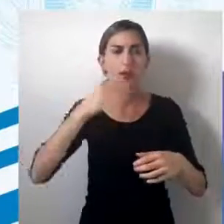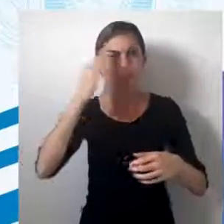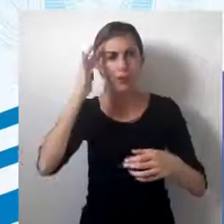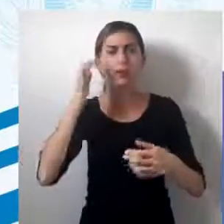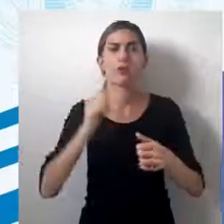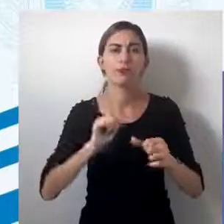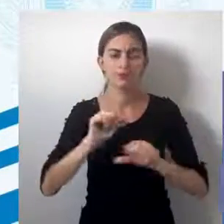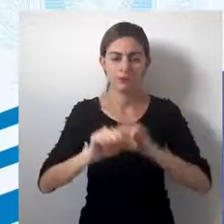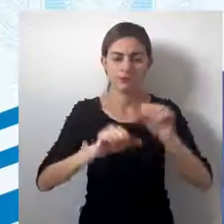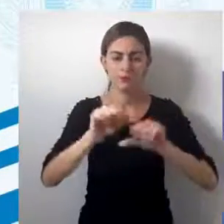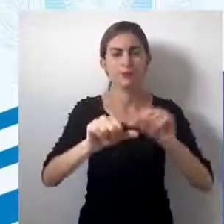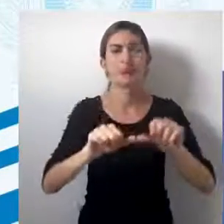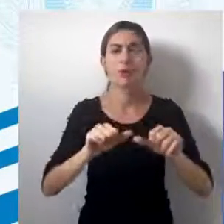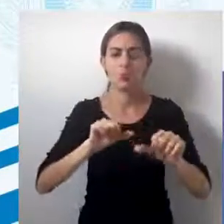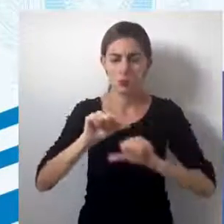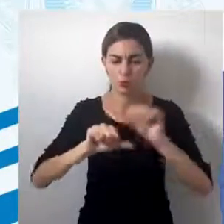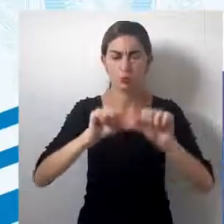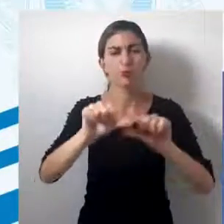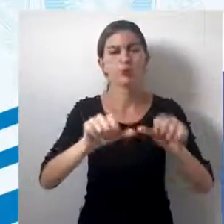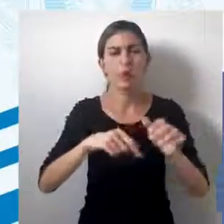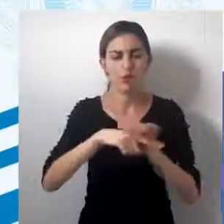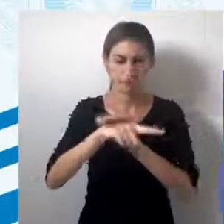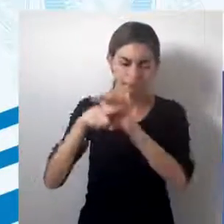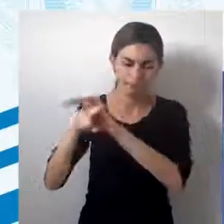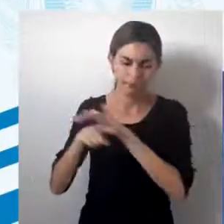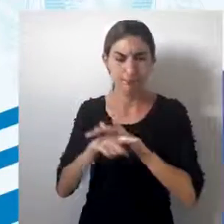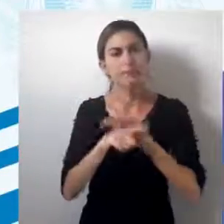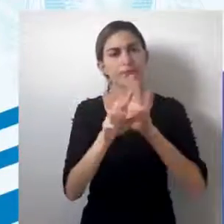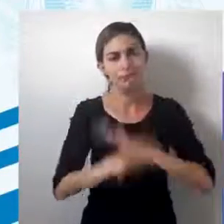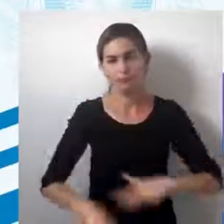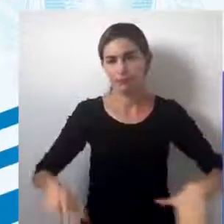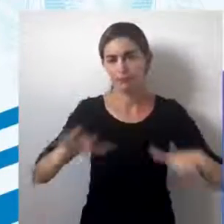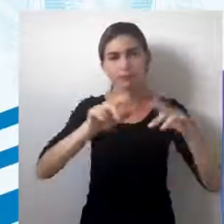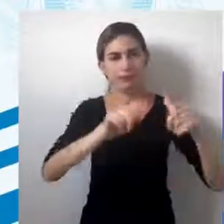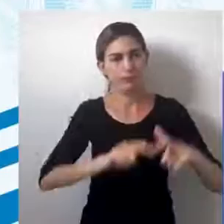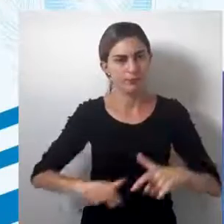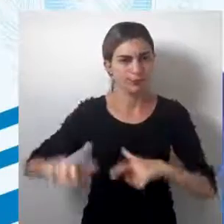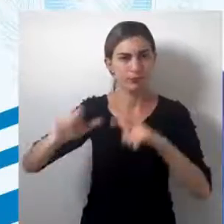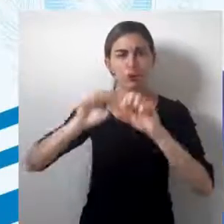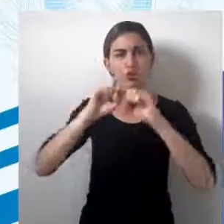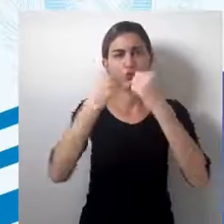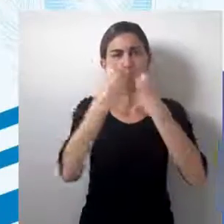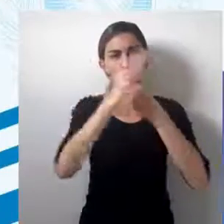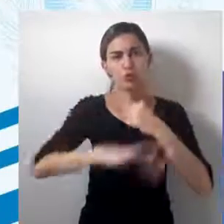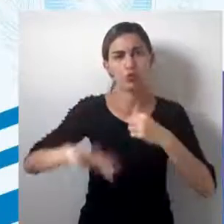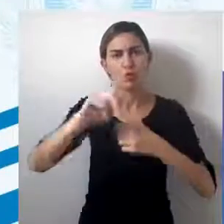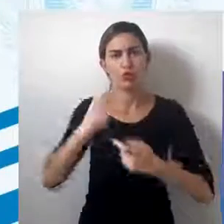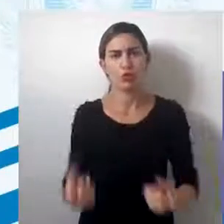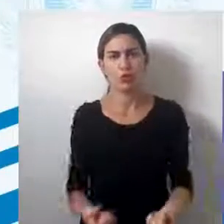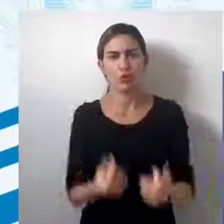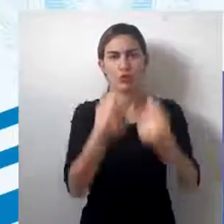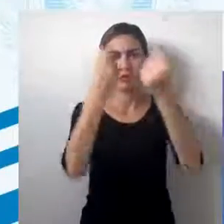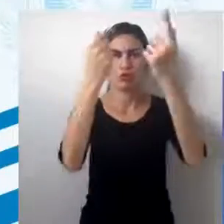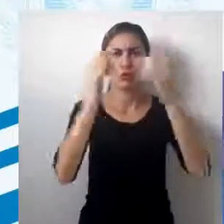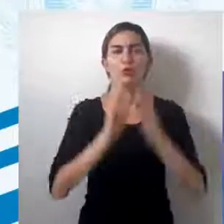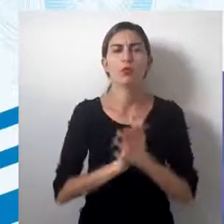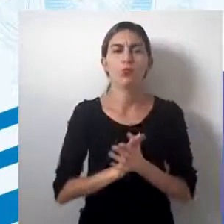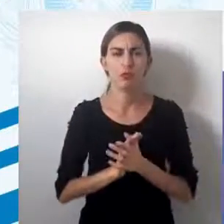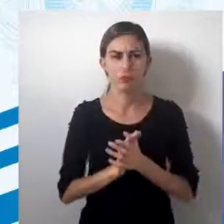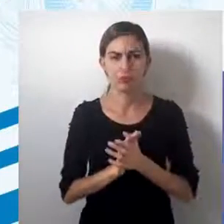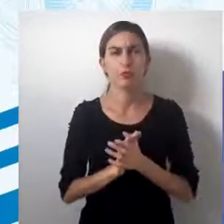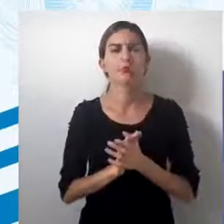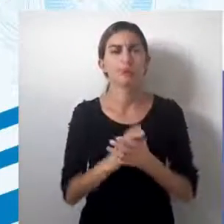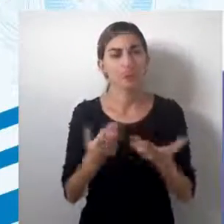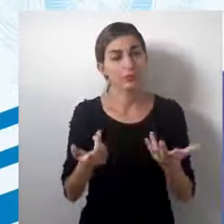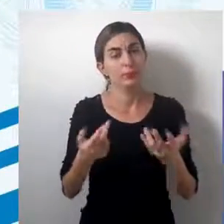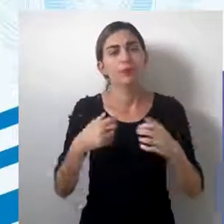interferirmos, de modificarmos, de analisarmos esse espaço socioeconômico e físico-natural. Então,